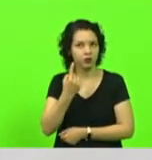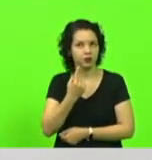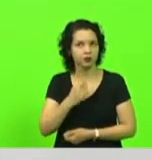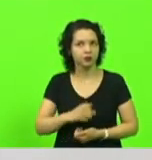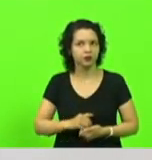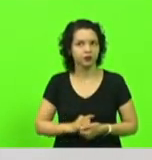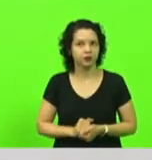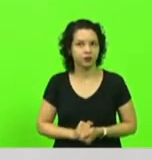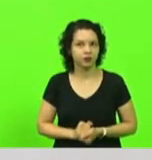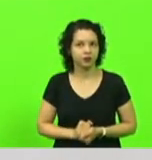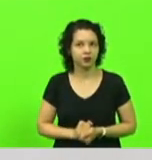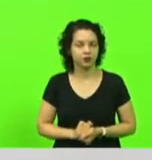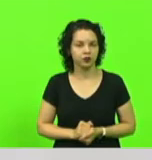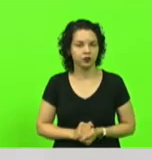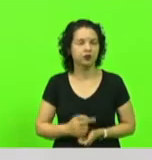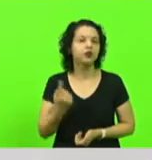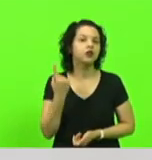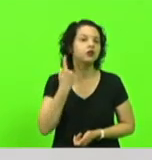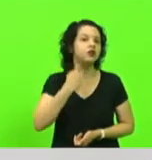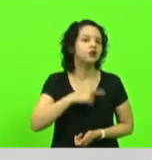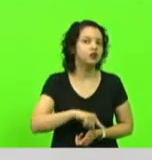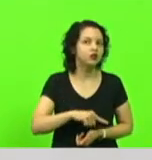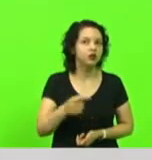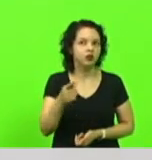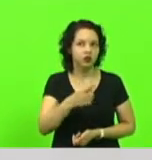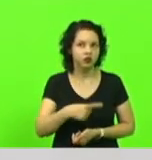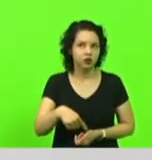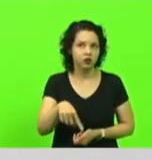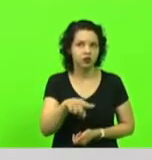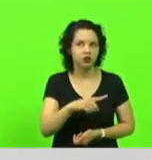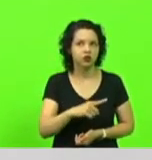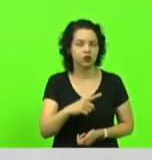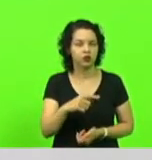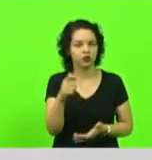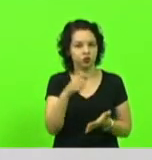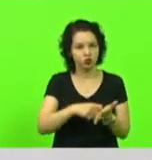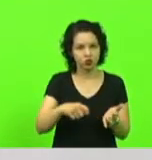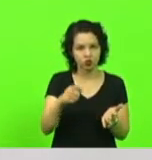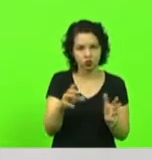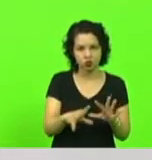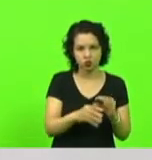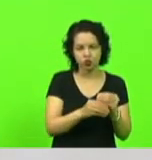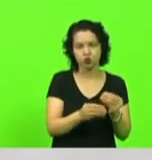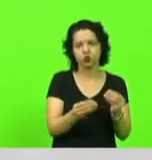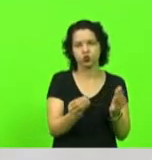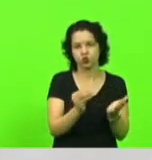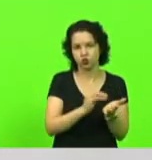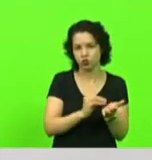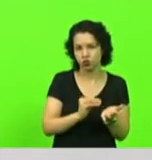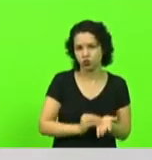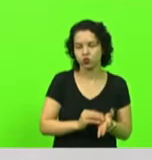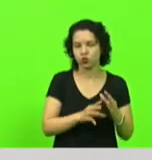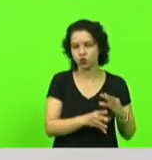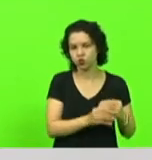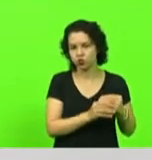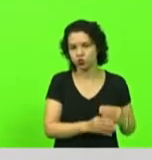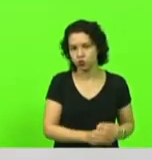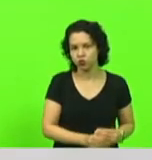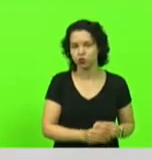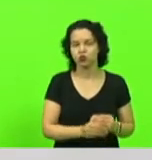deputado Silvio Drevich, nós subscrevemos essas emendas em conjunto,